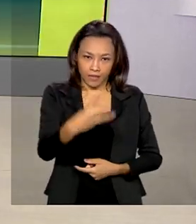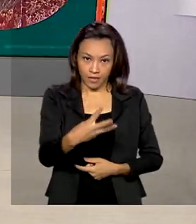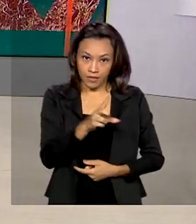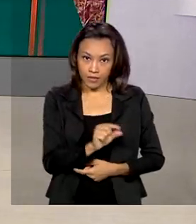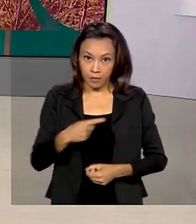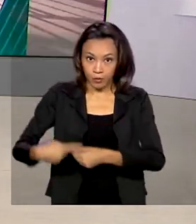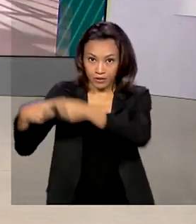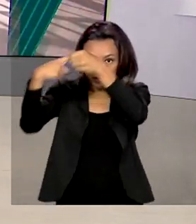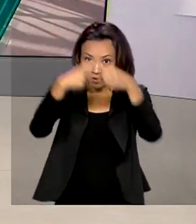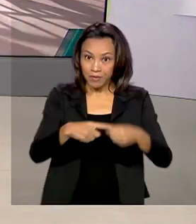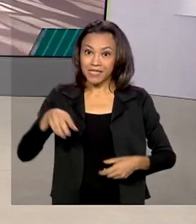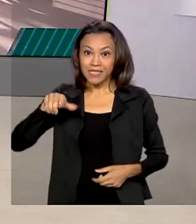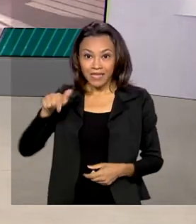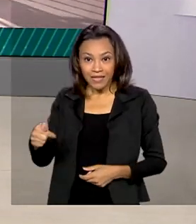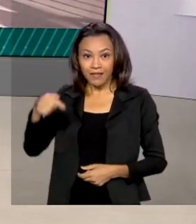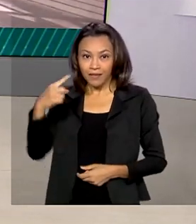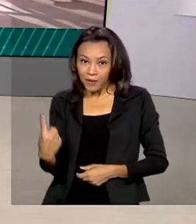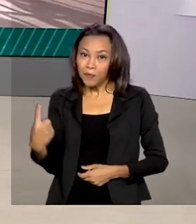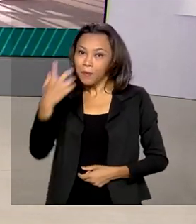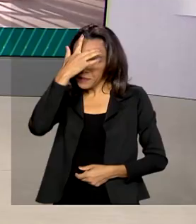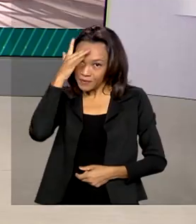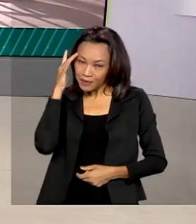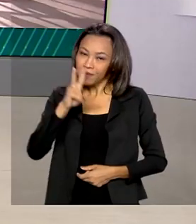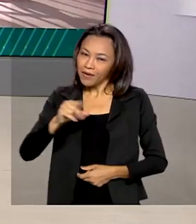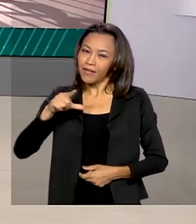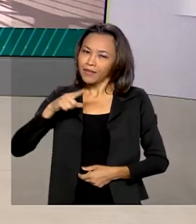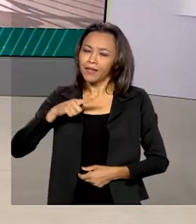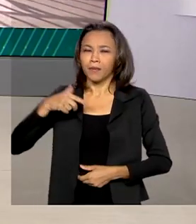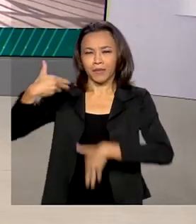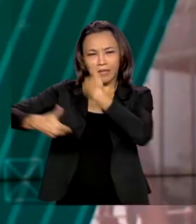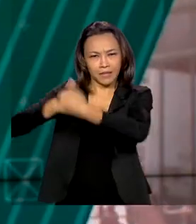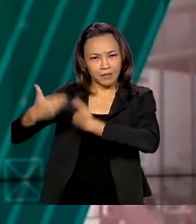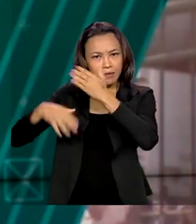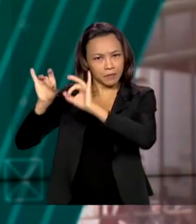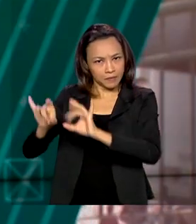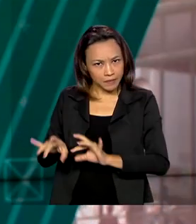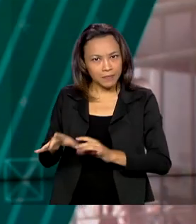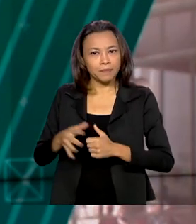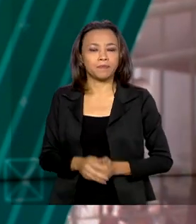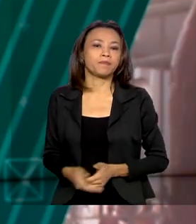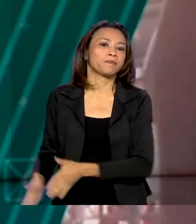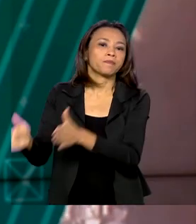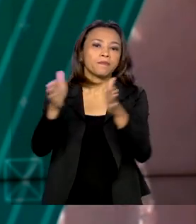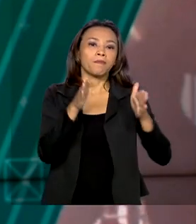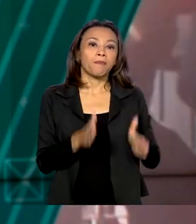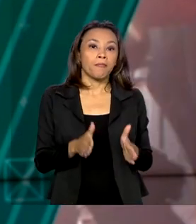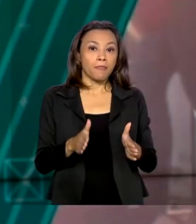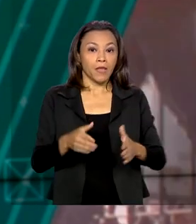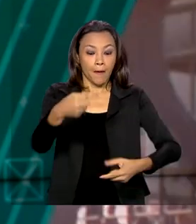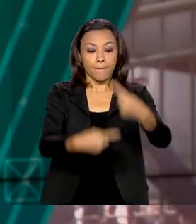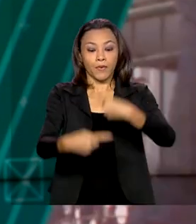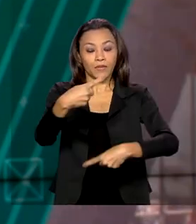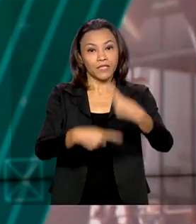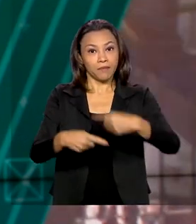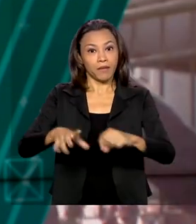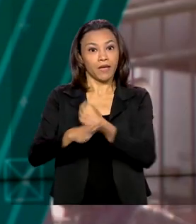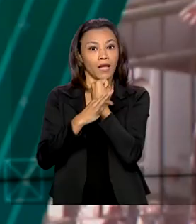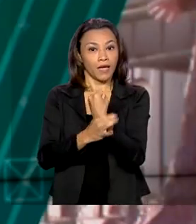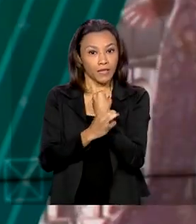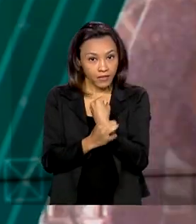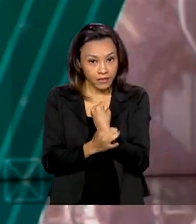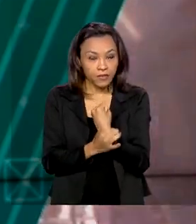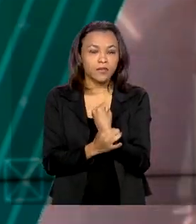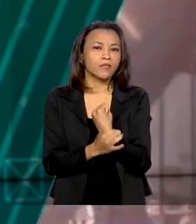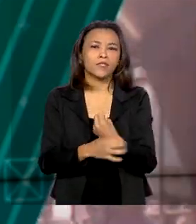71 mil clientes vão contar com atendimento especializado. A política de garantia de preços mínimos para os